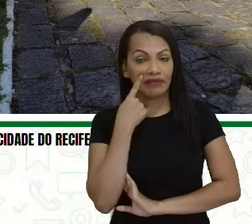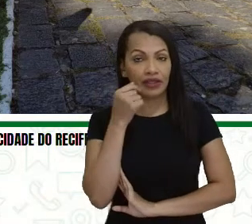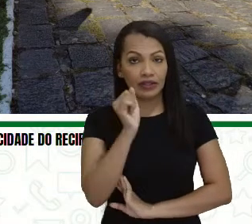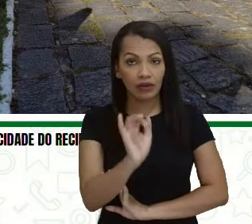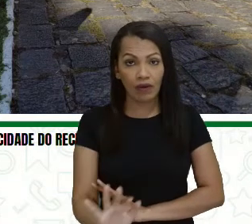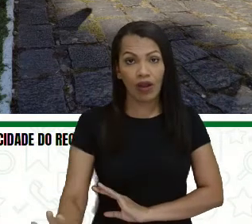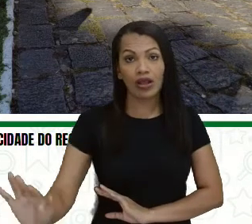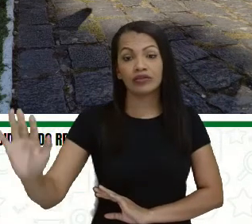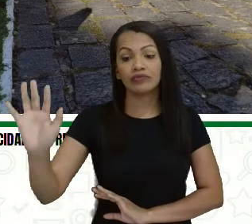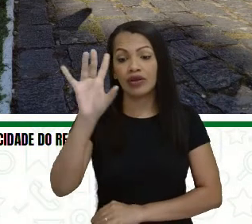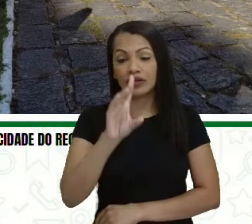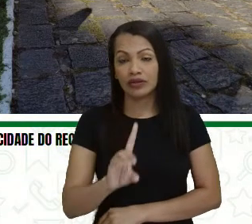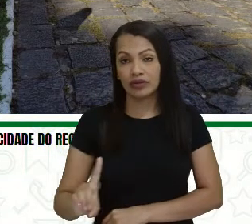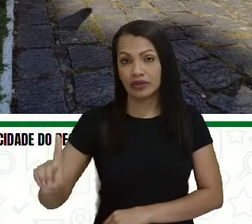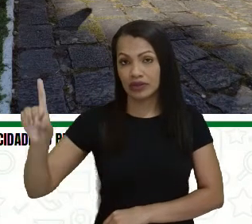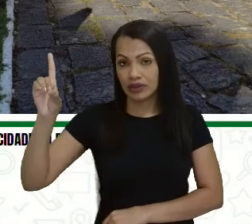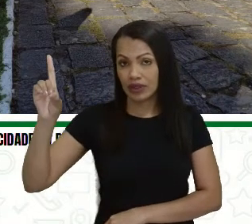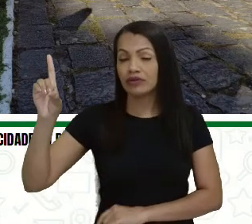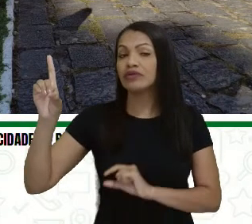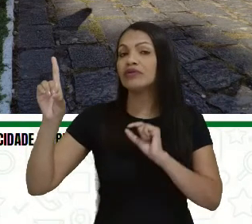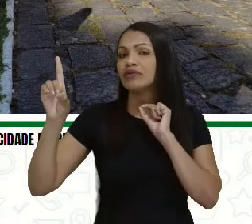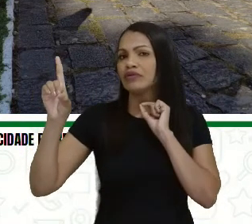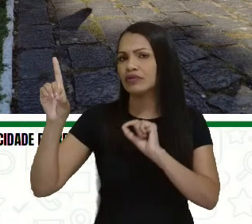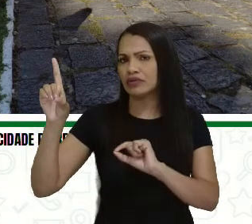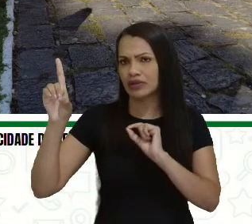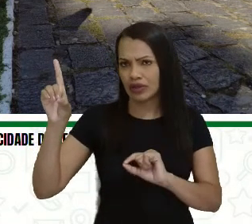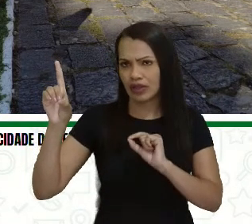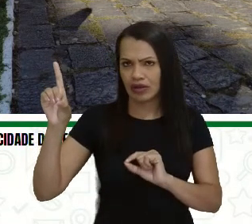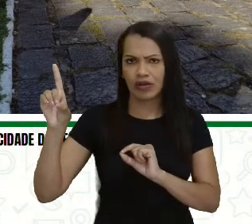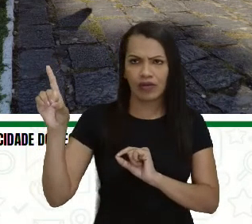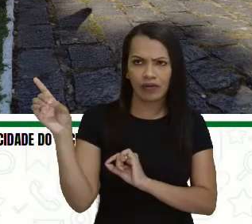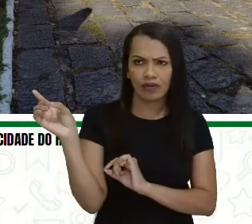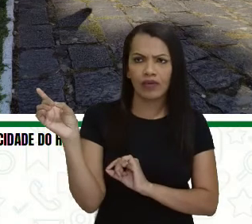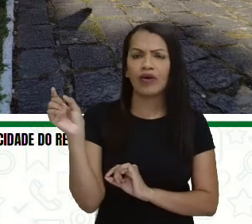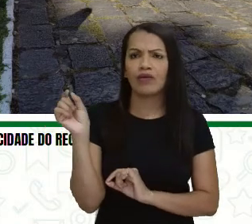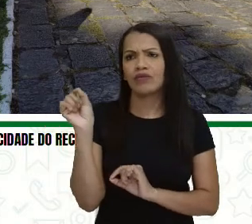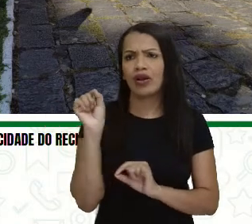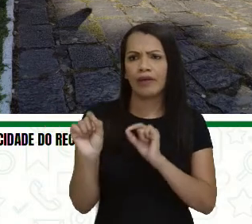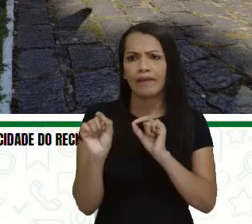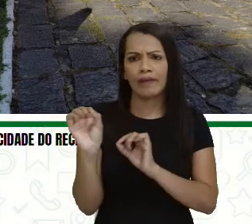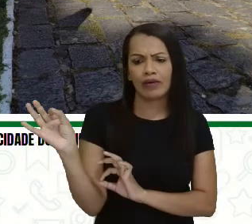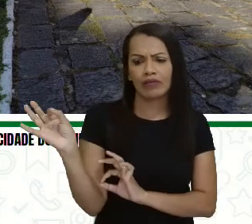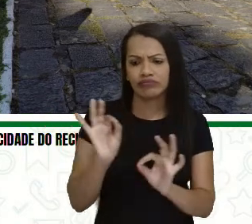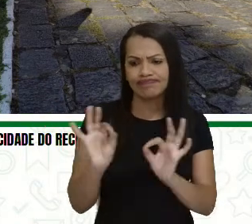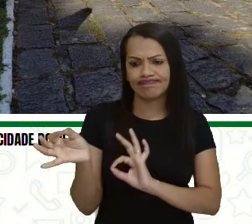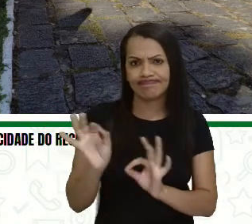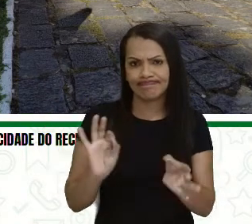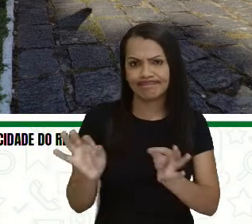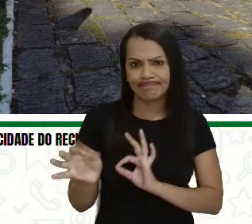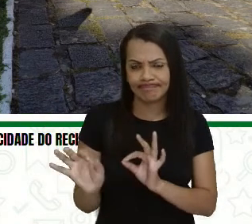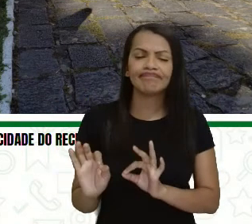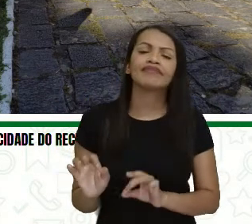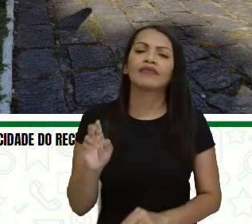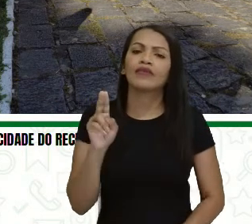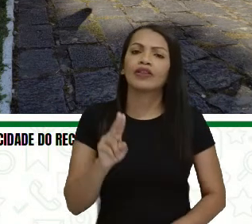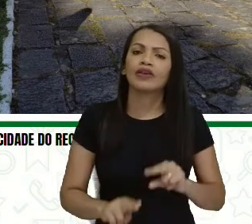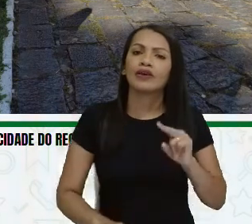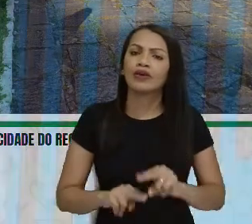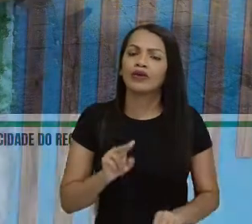está à direita na tela, já com a ornamentação aí junina. Então, nesse sentido,